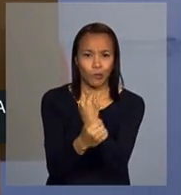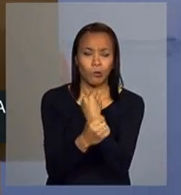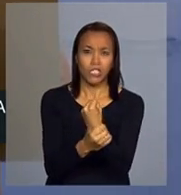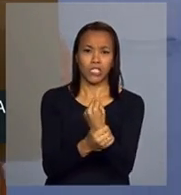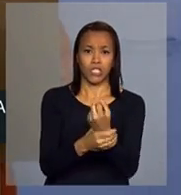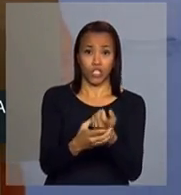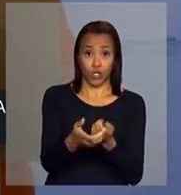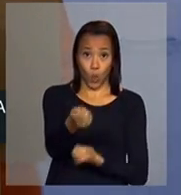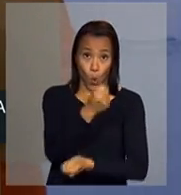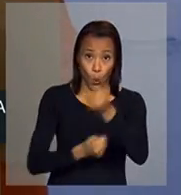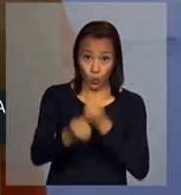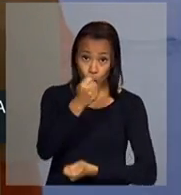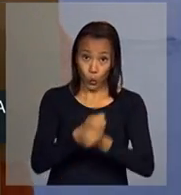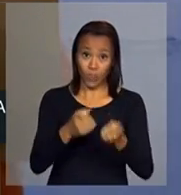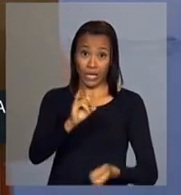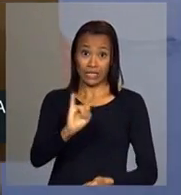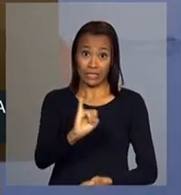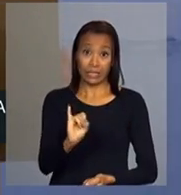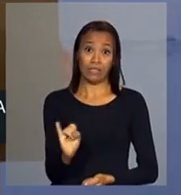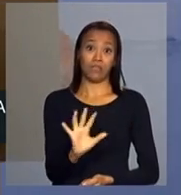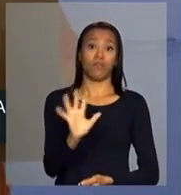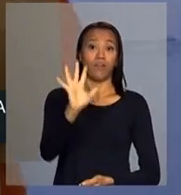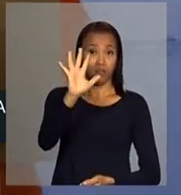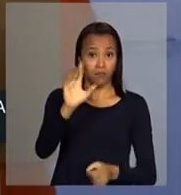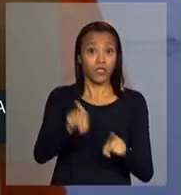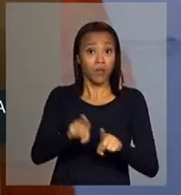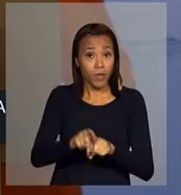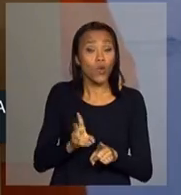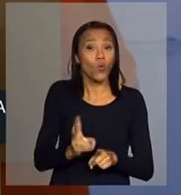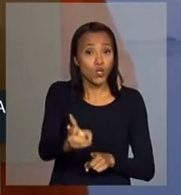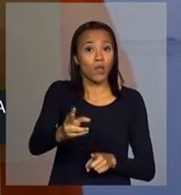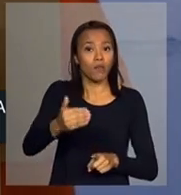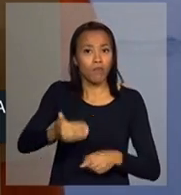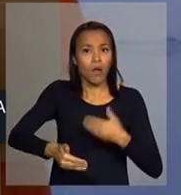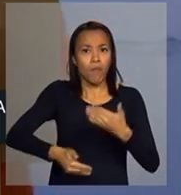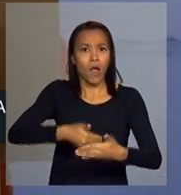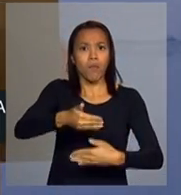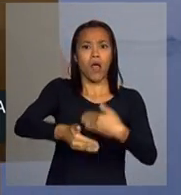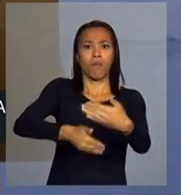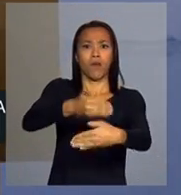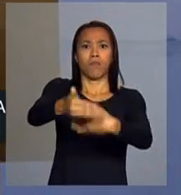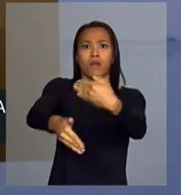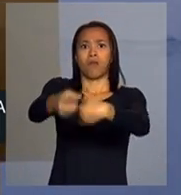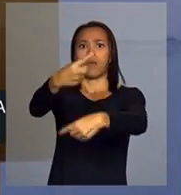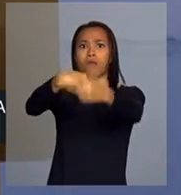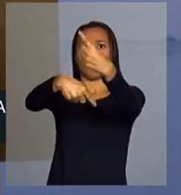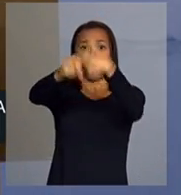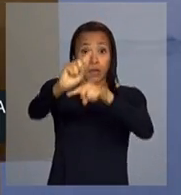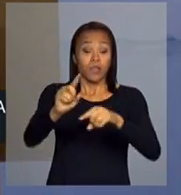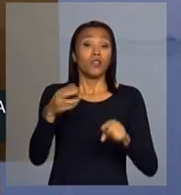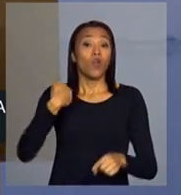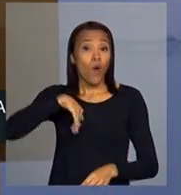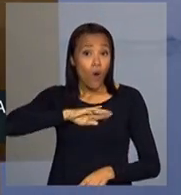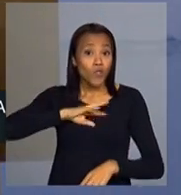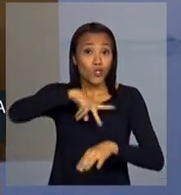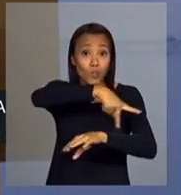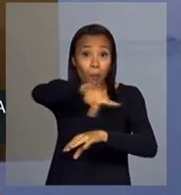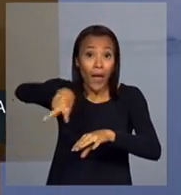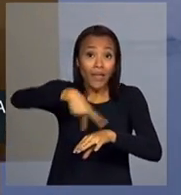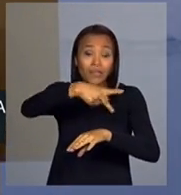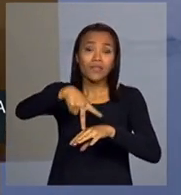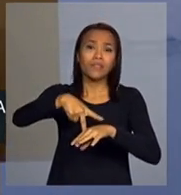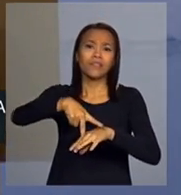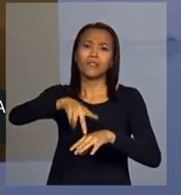inflação, mas de crescimento. Nós vamos continuar sendo um dos países com a menor